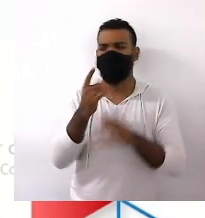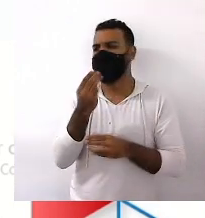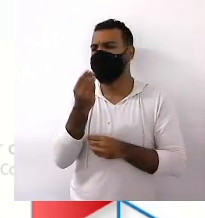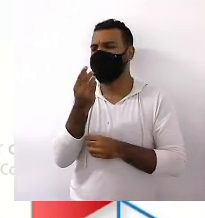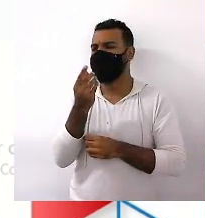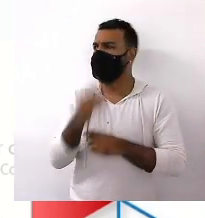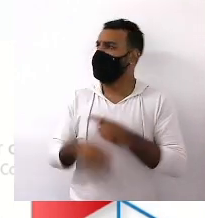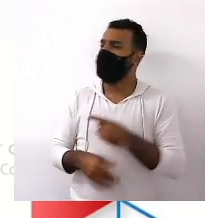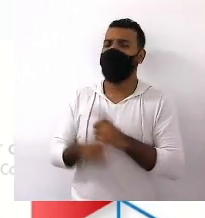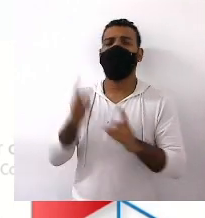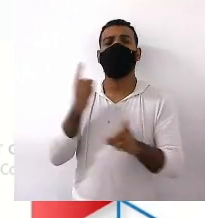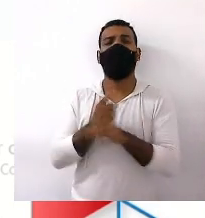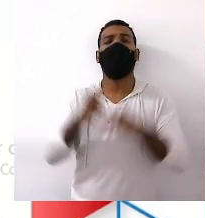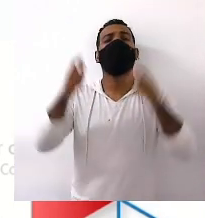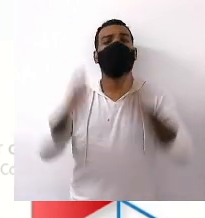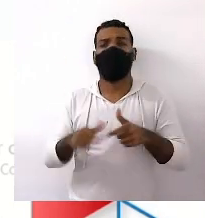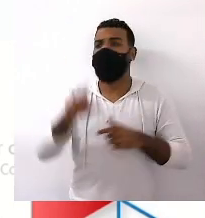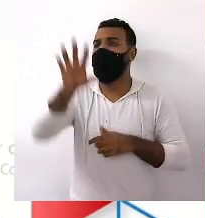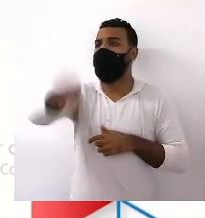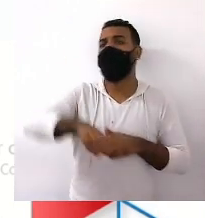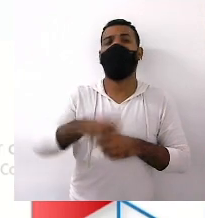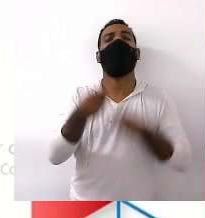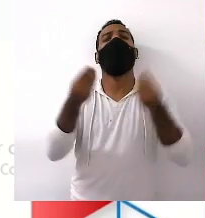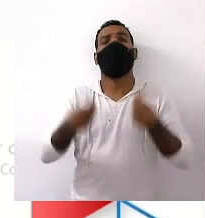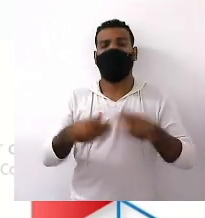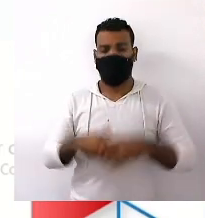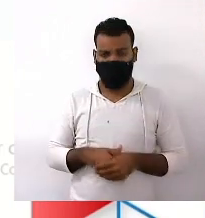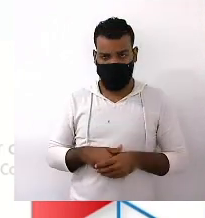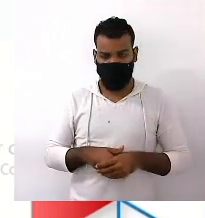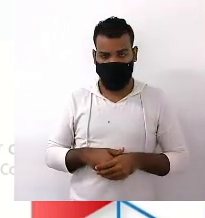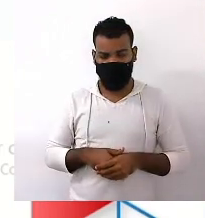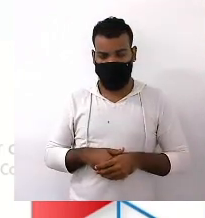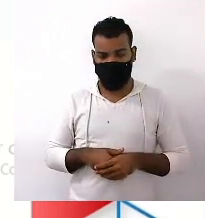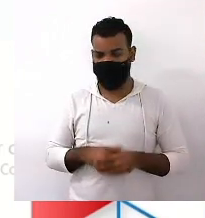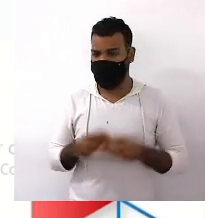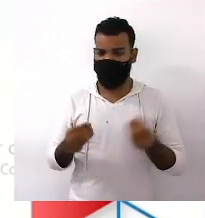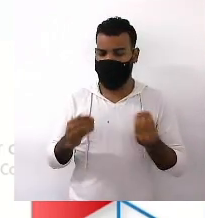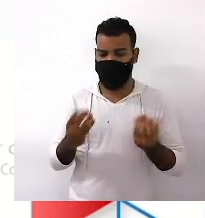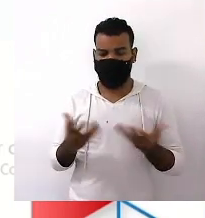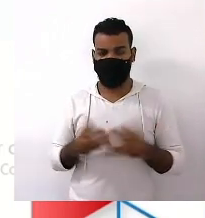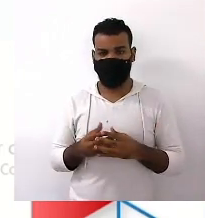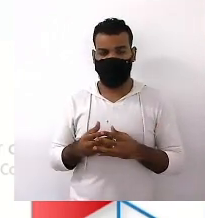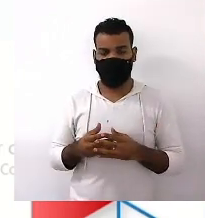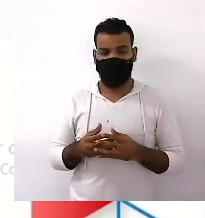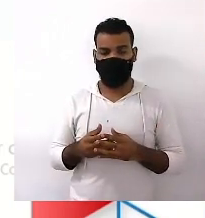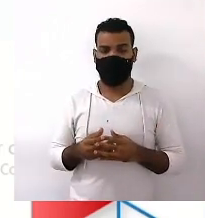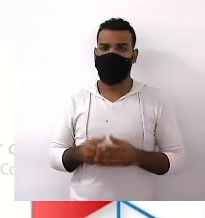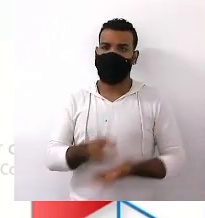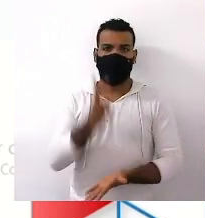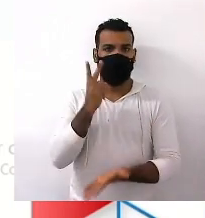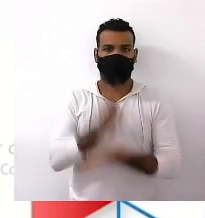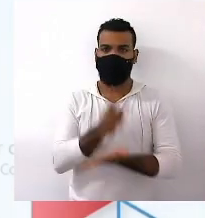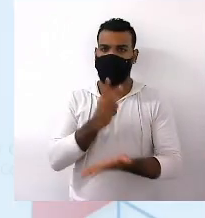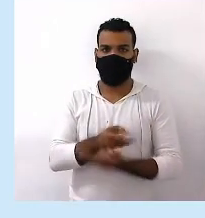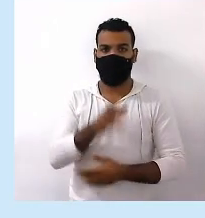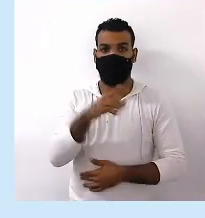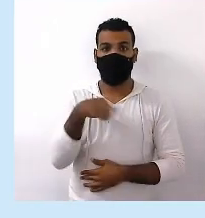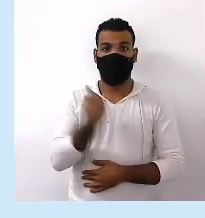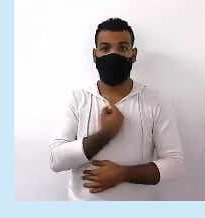textos Circulam Como me deparar Com eles Em que situações Gente O tempo todo Estamos